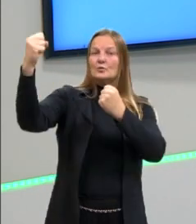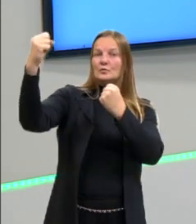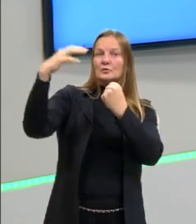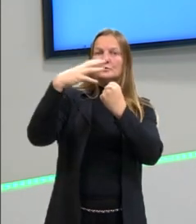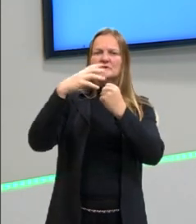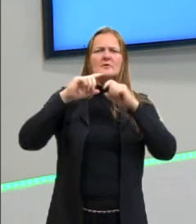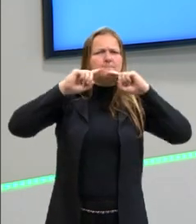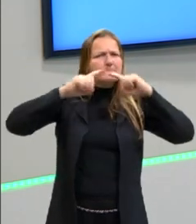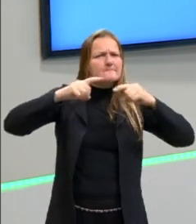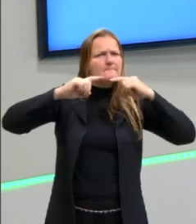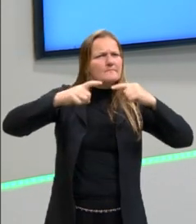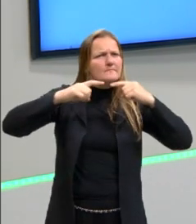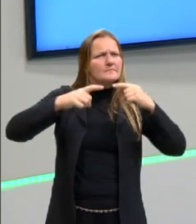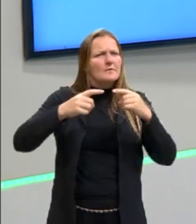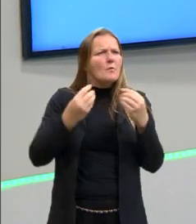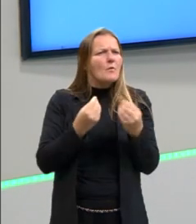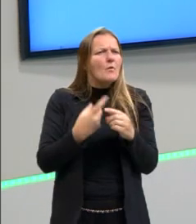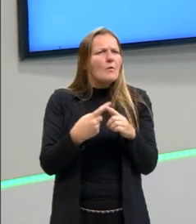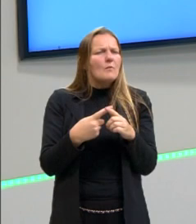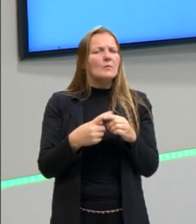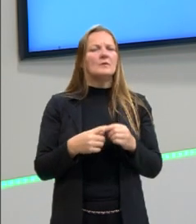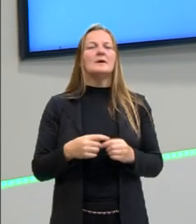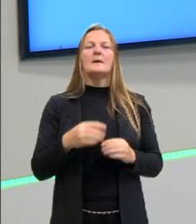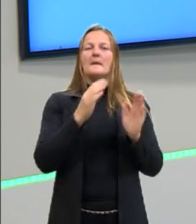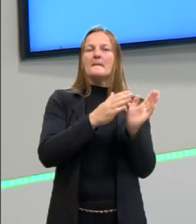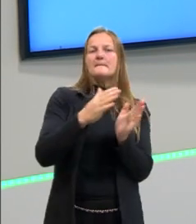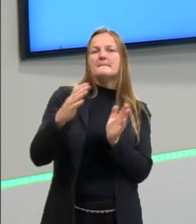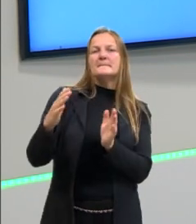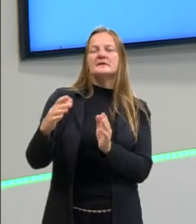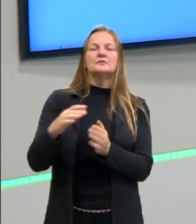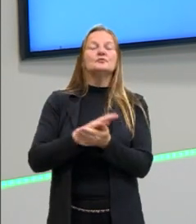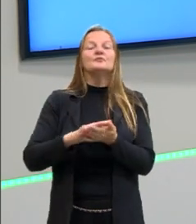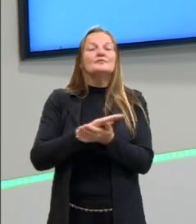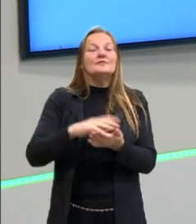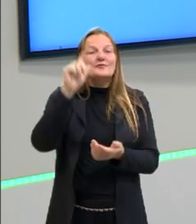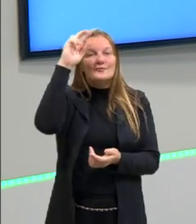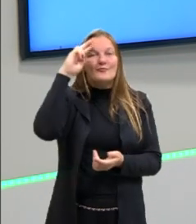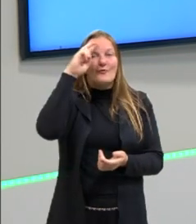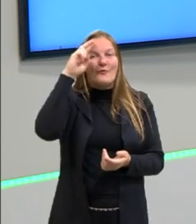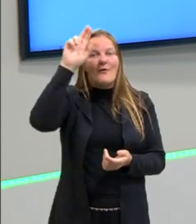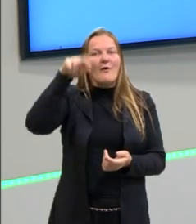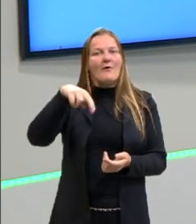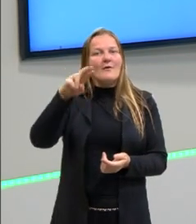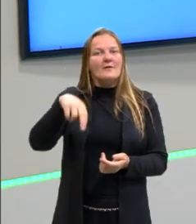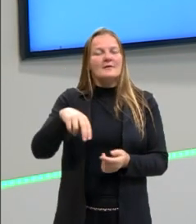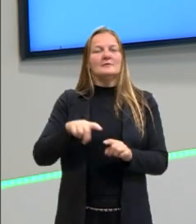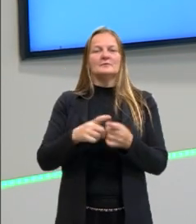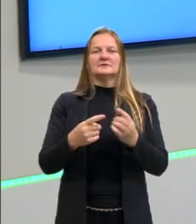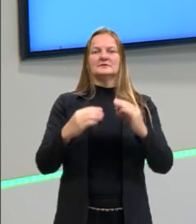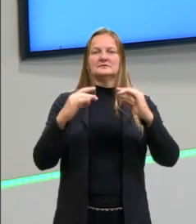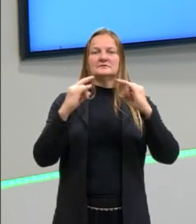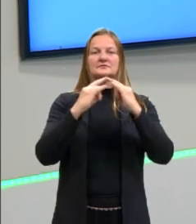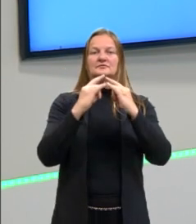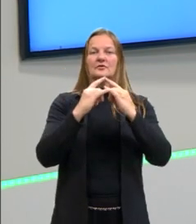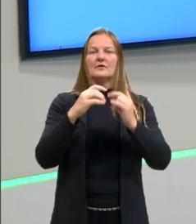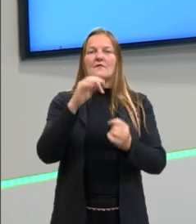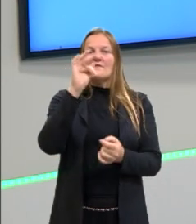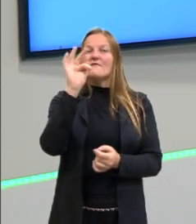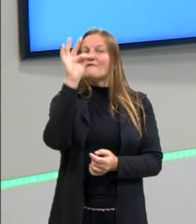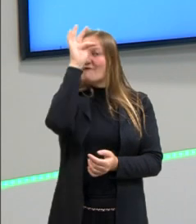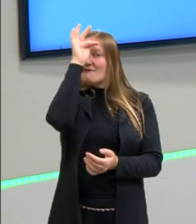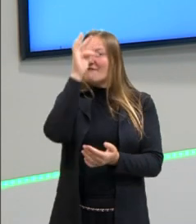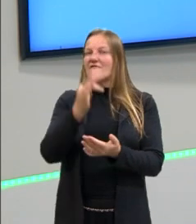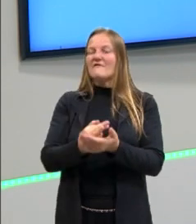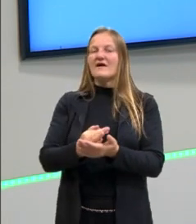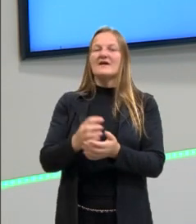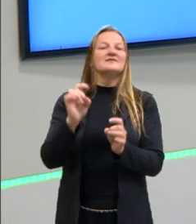criticaram muito. Que eles falavam o quê? Que era um período não de razão, mas que essas discussões iam só pelo lado da fé. E, para